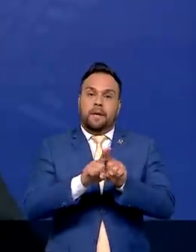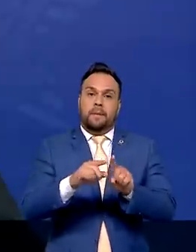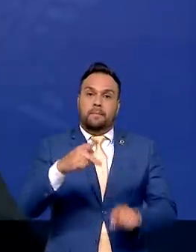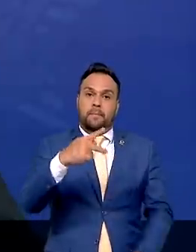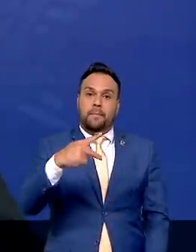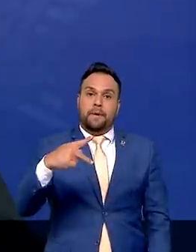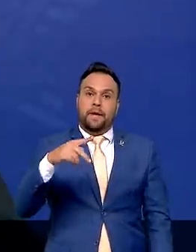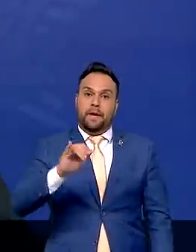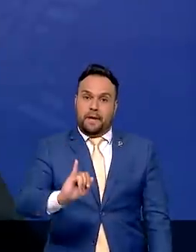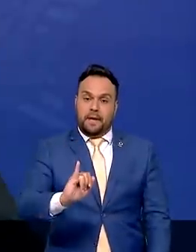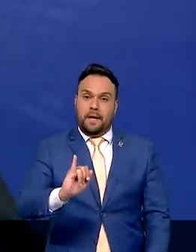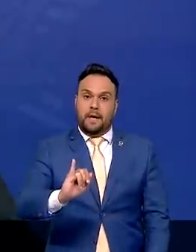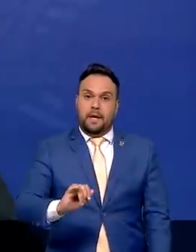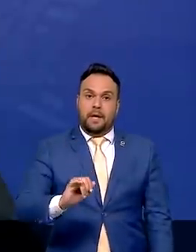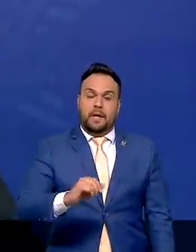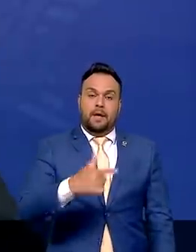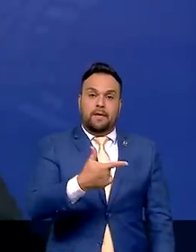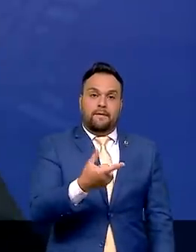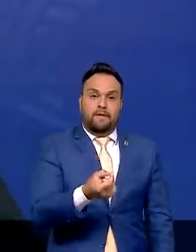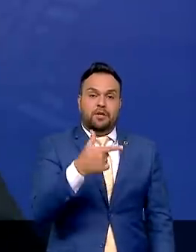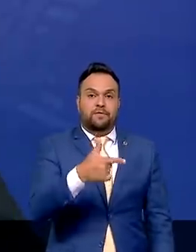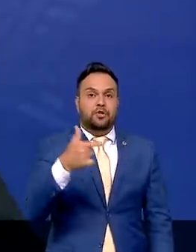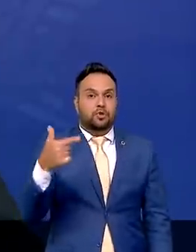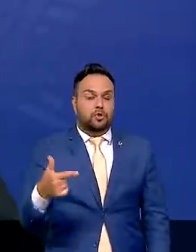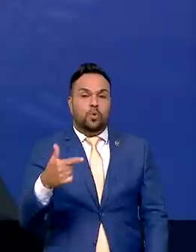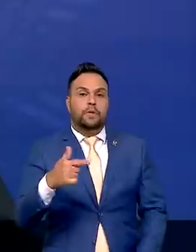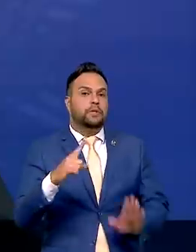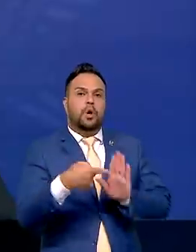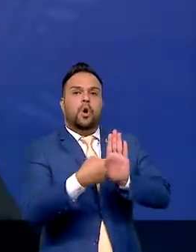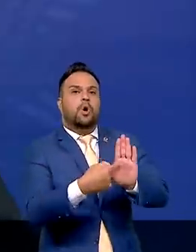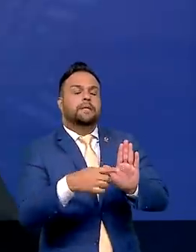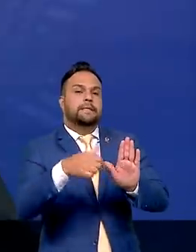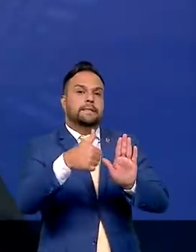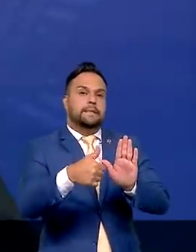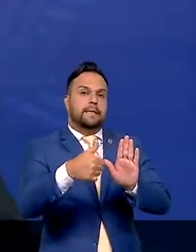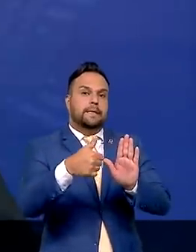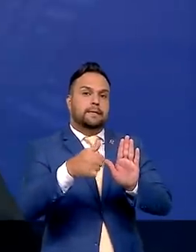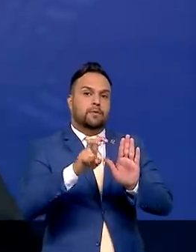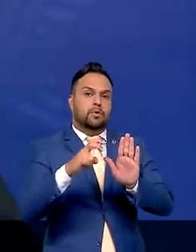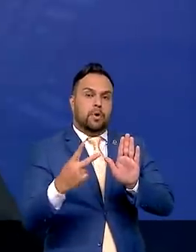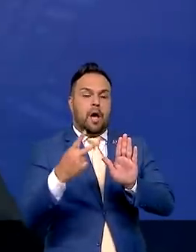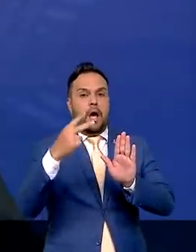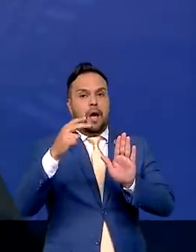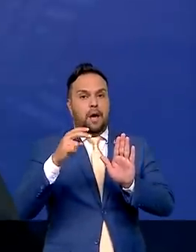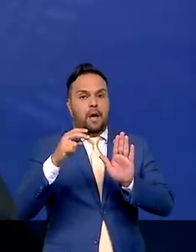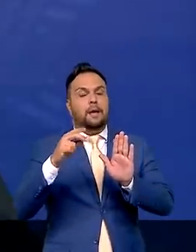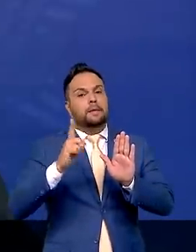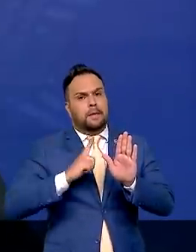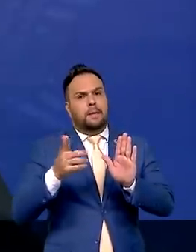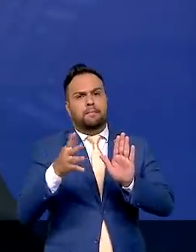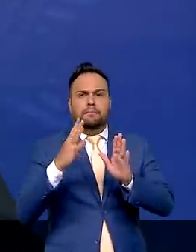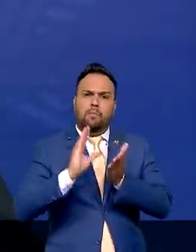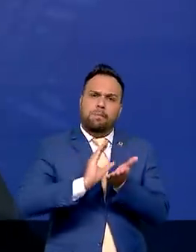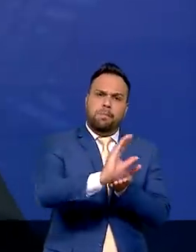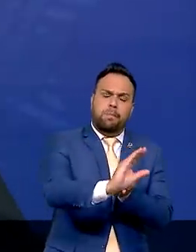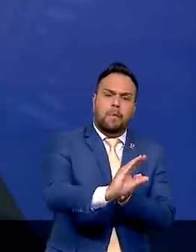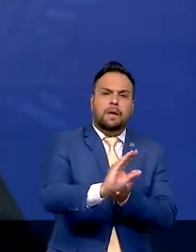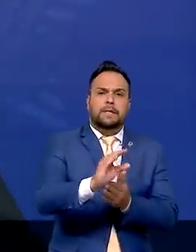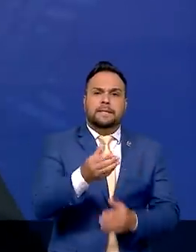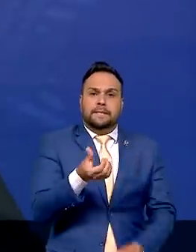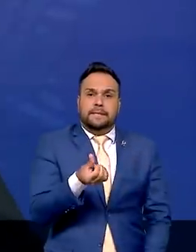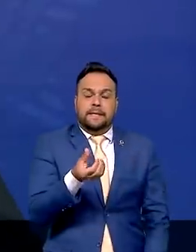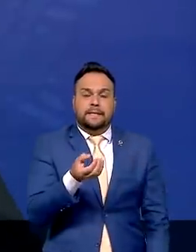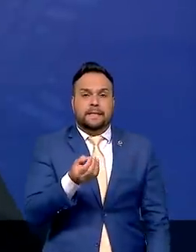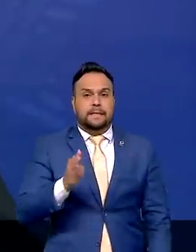do PPI para 2022 compreende 153 ativos, com investimentos estimados em cerca